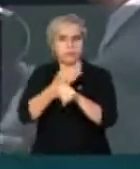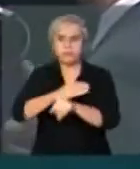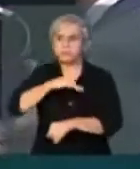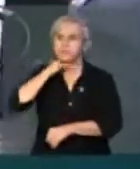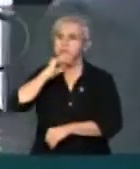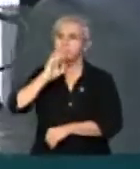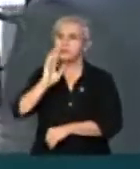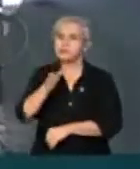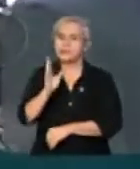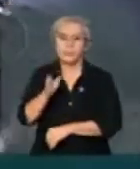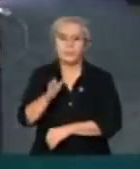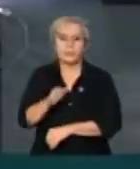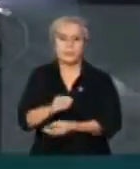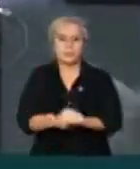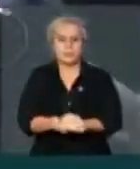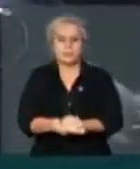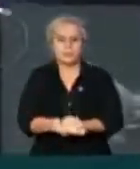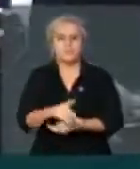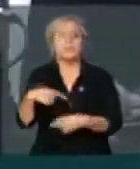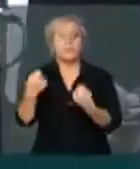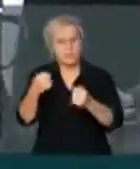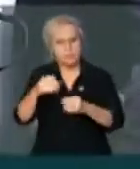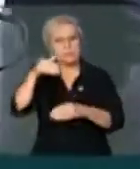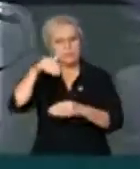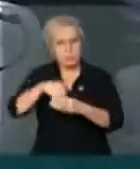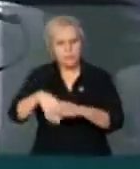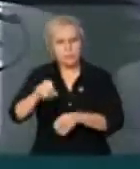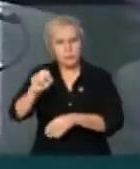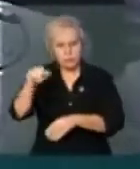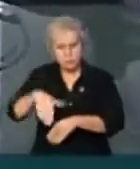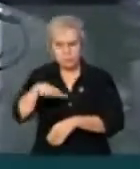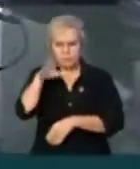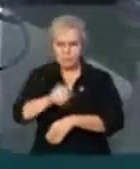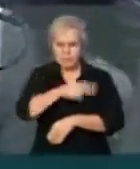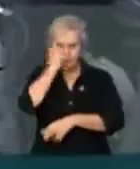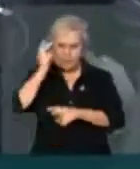enxugar gelo. Nós temos que botar o preso na cadeia. PDT.